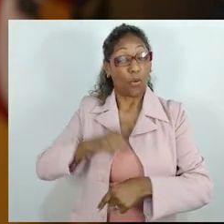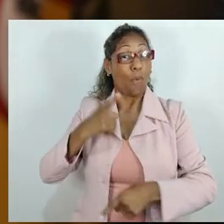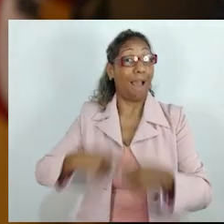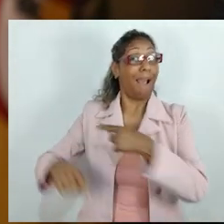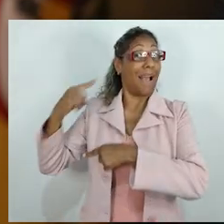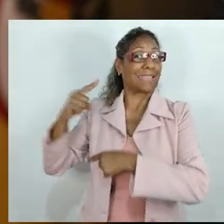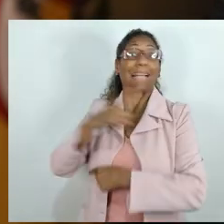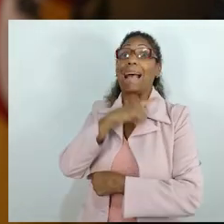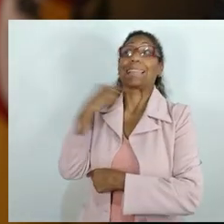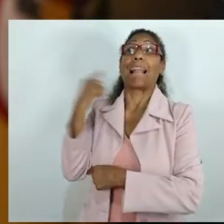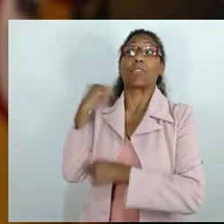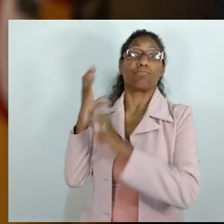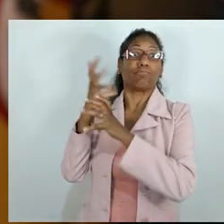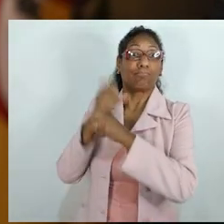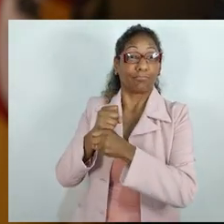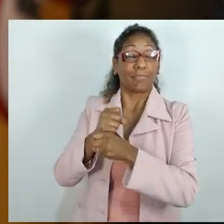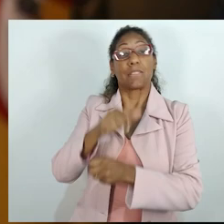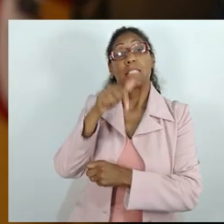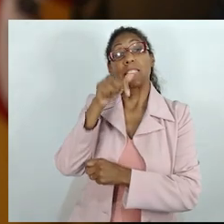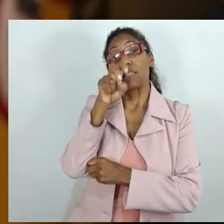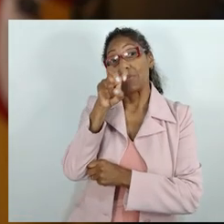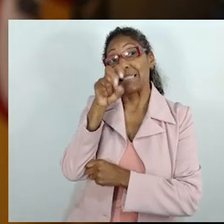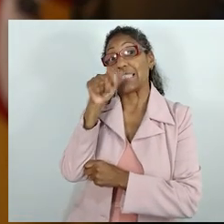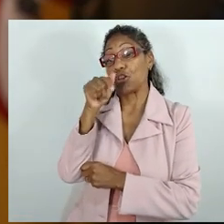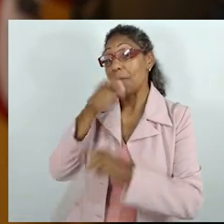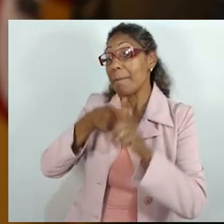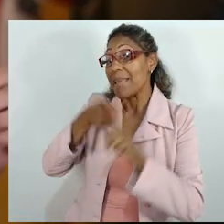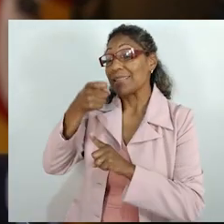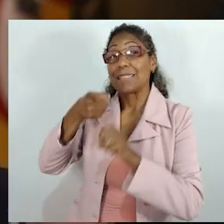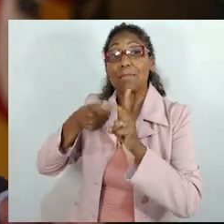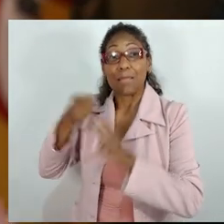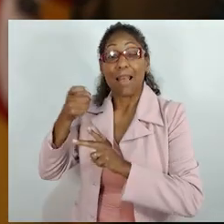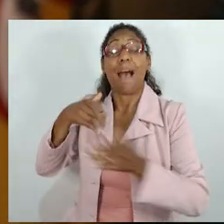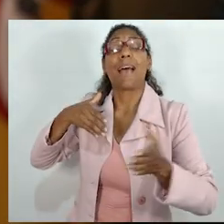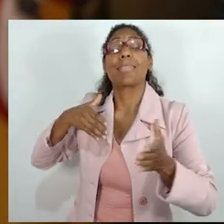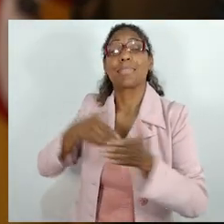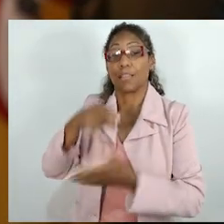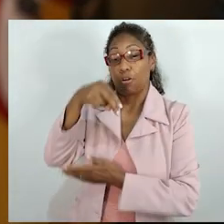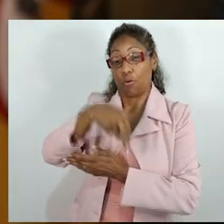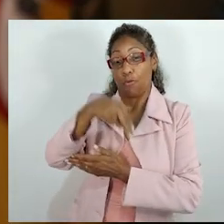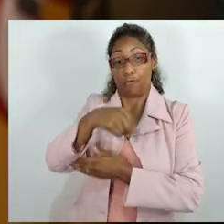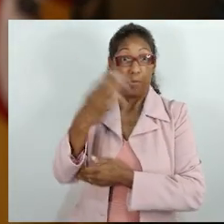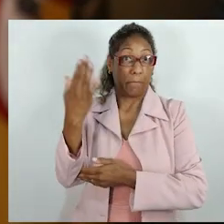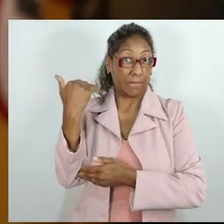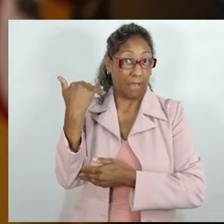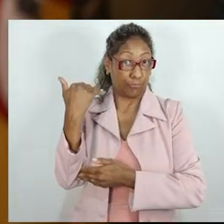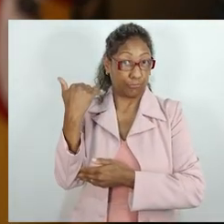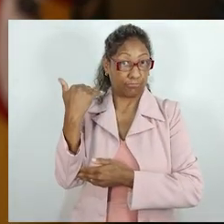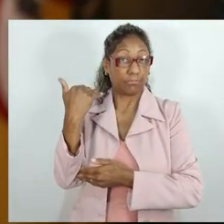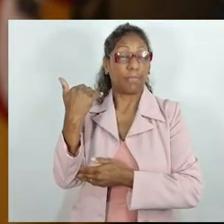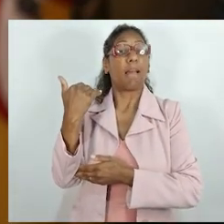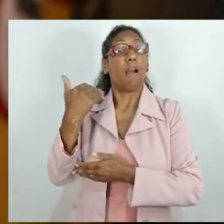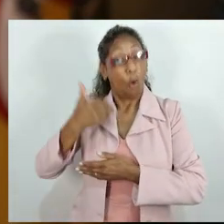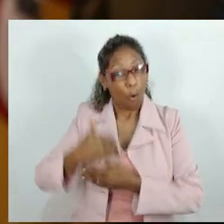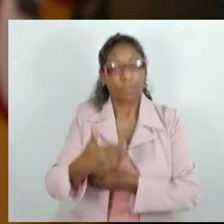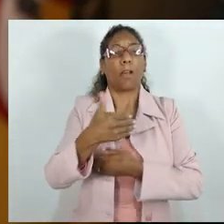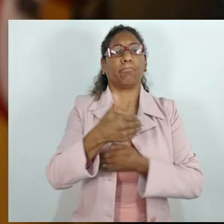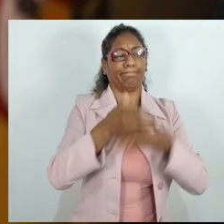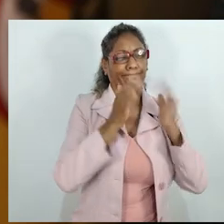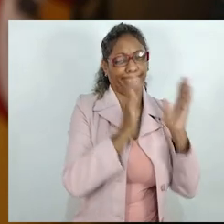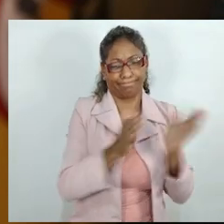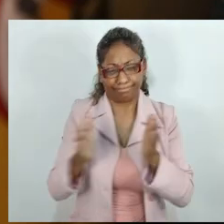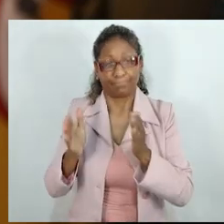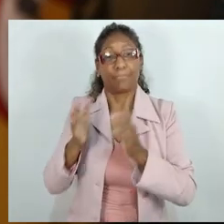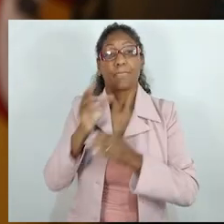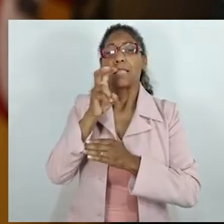porque os atrasos ocorriam há 57 meses, até novembro passado, quando nós passamos a pagar os salários dos servidores em